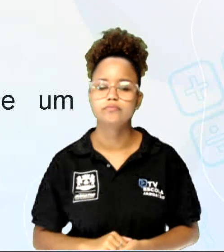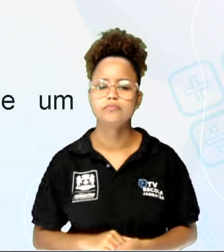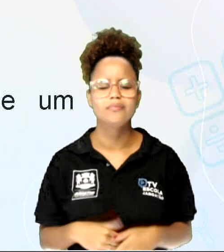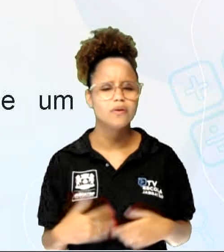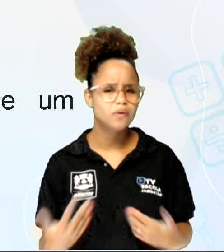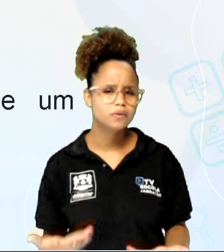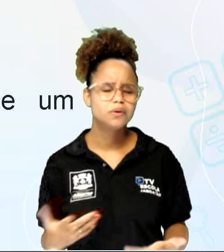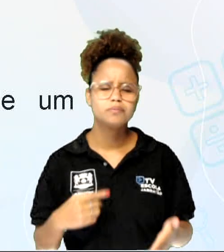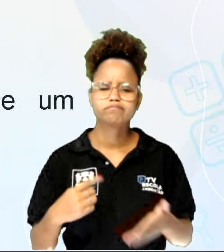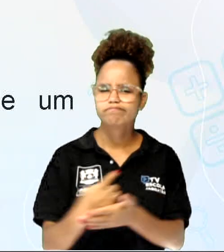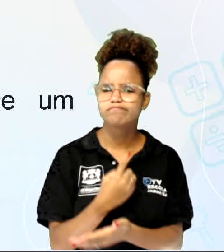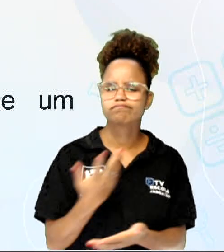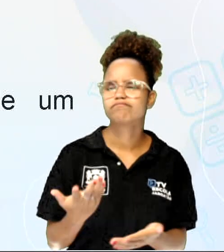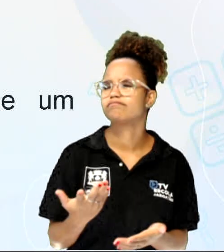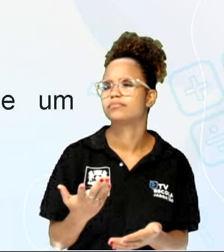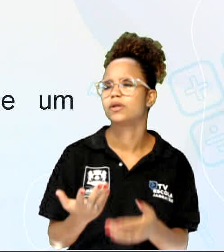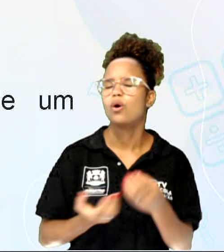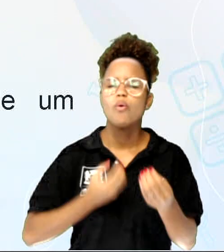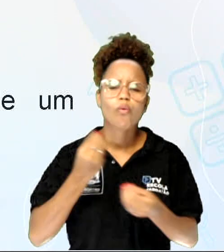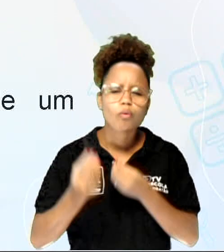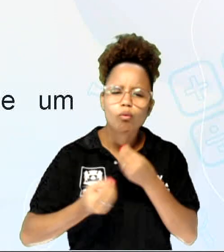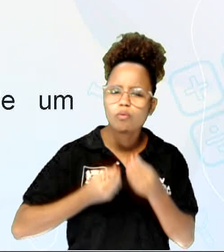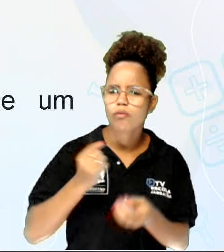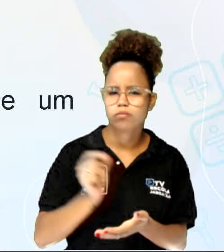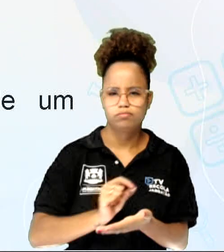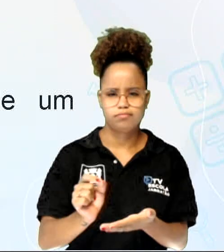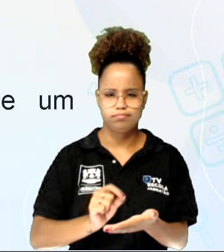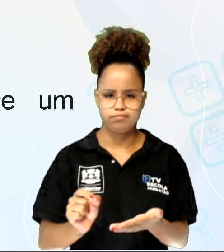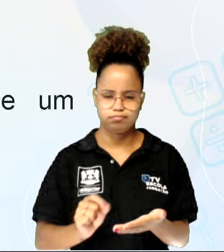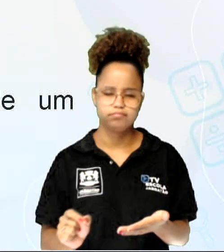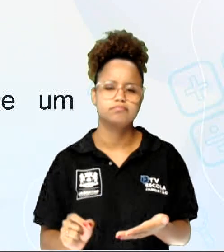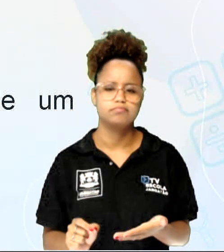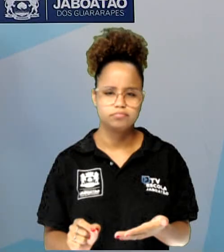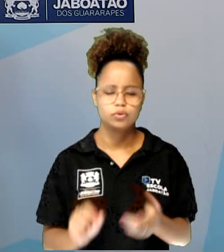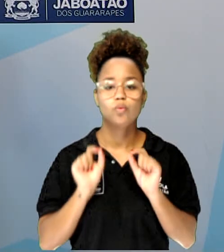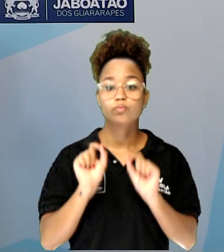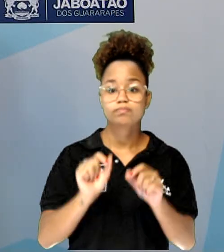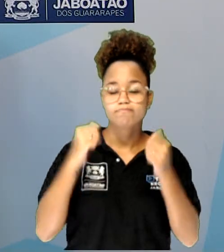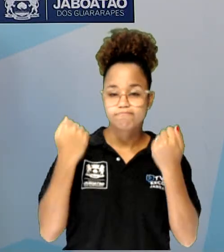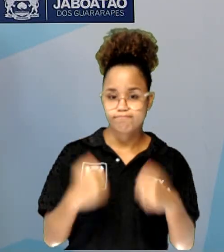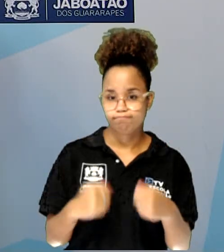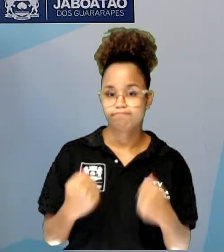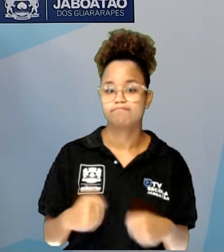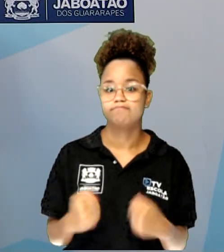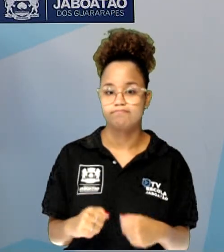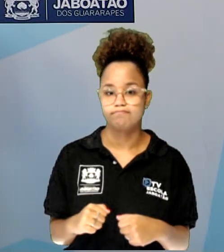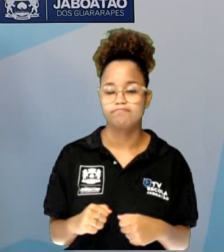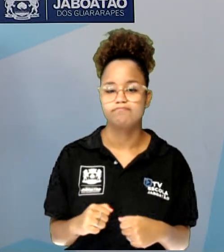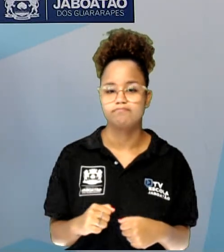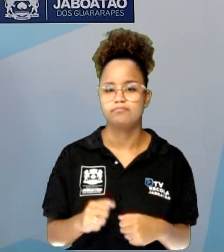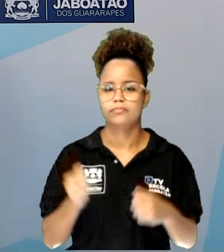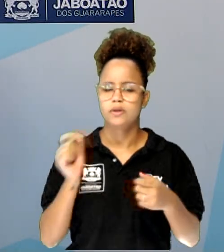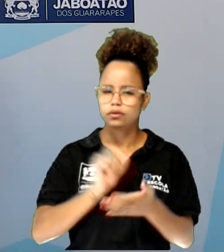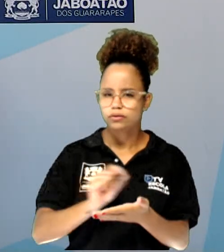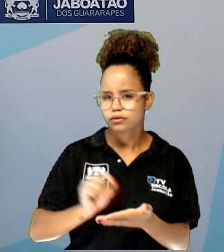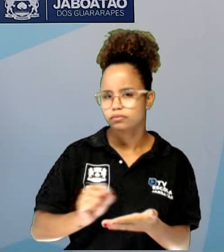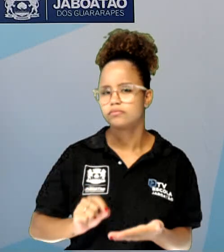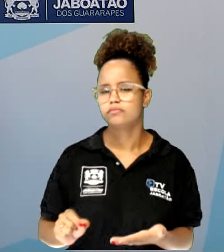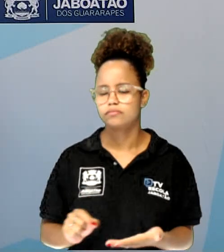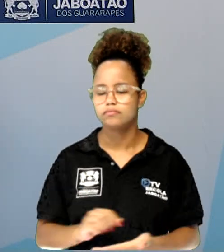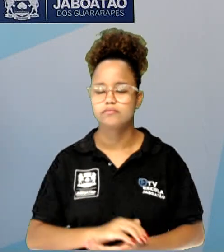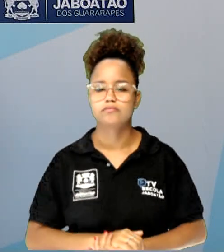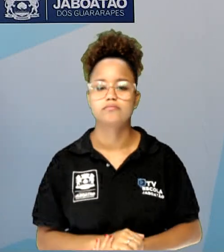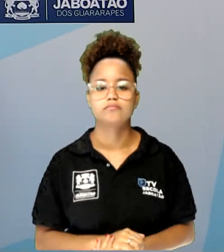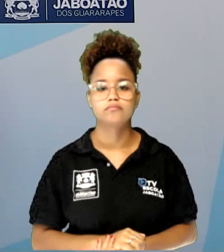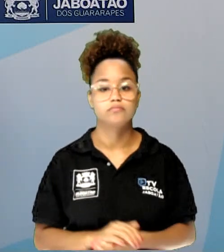pergunta, mas como escrever uma autobiografia? O que é eu preciso, Eduardo, para escrever uma autobiografia?